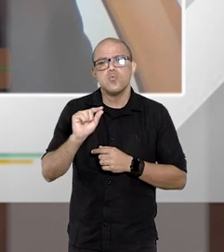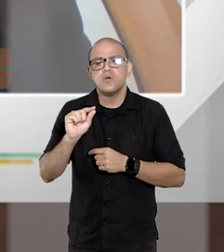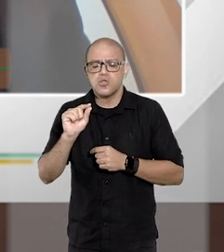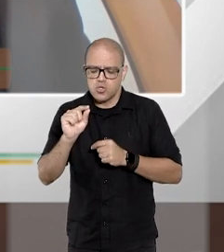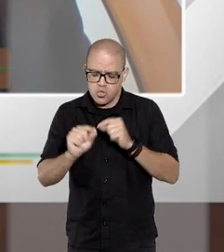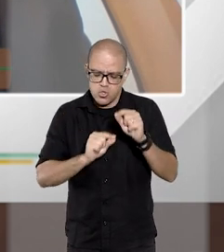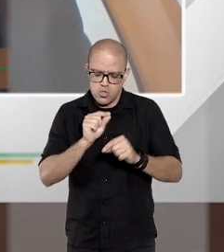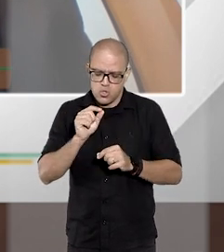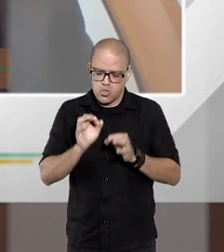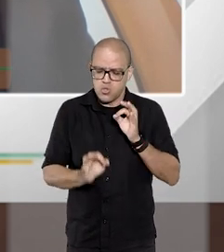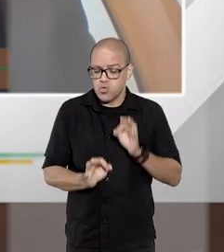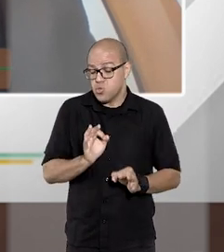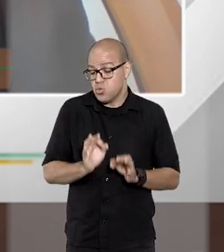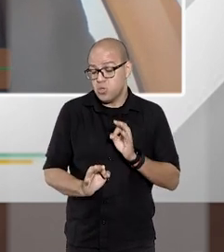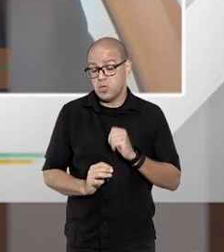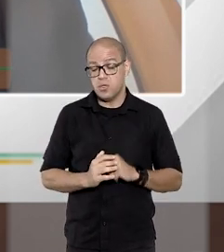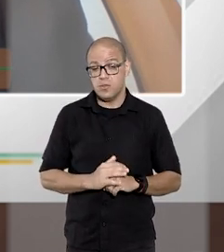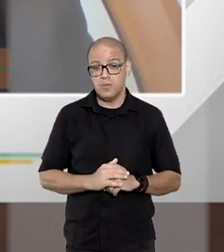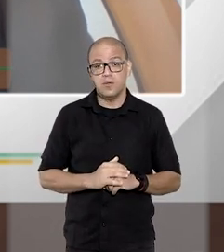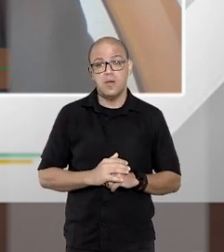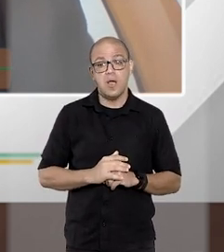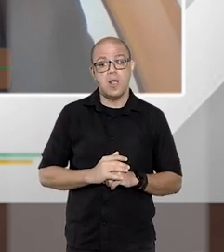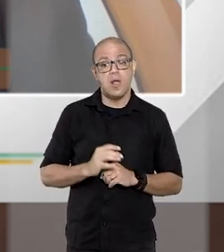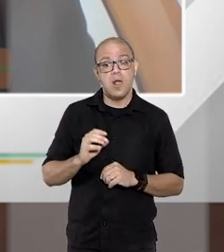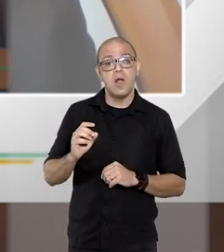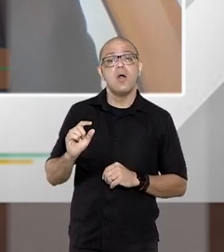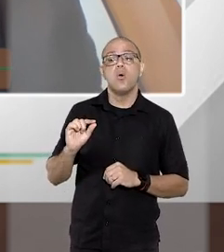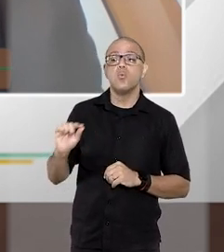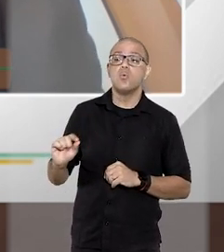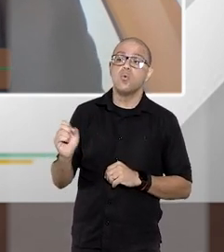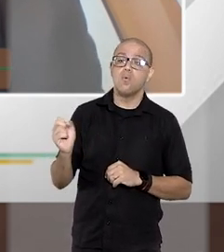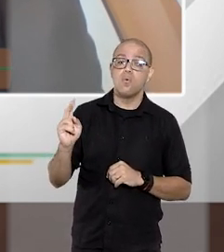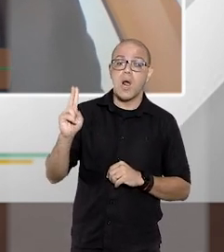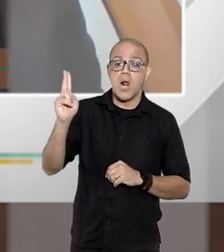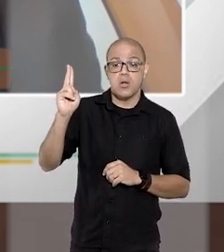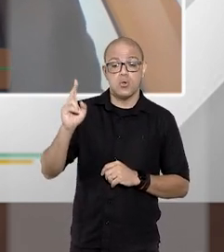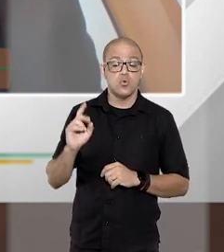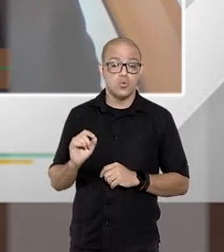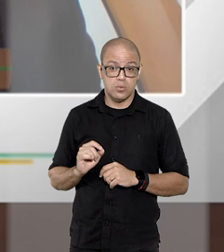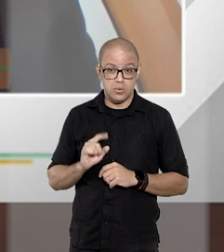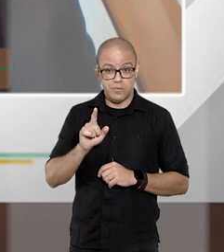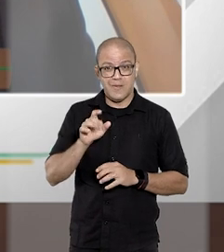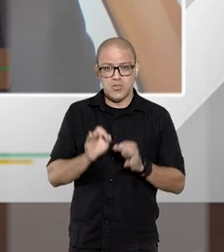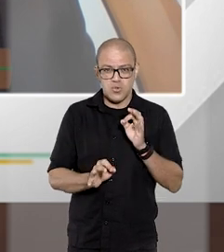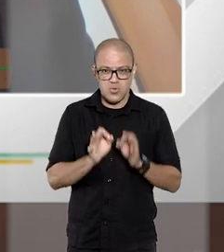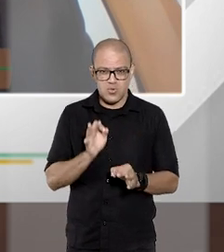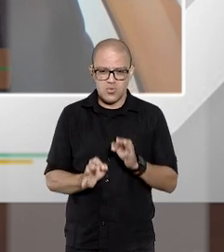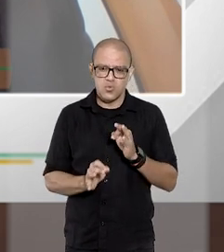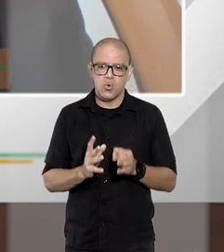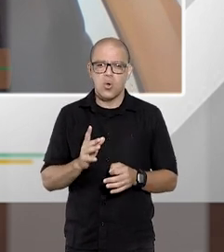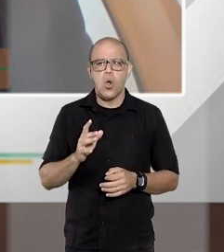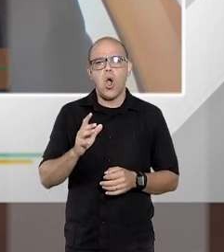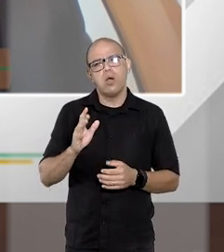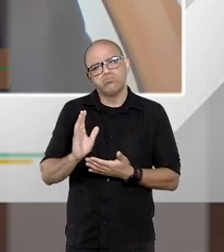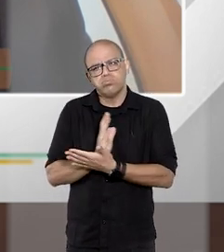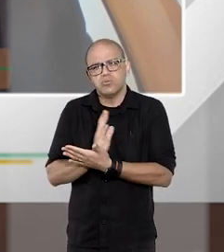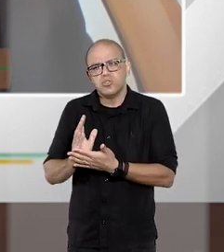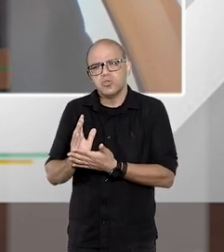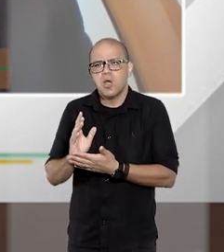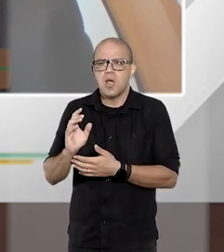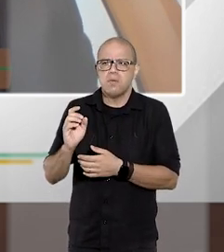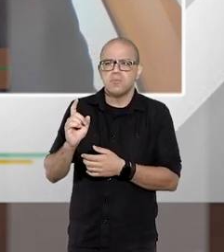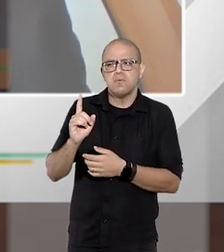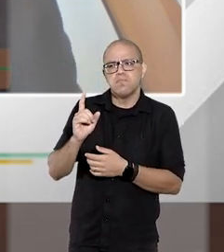seria julgado ou enjuizado, o valor da causa. A Constituição fala dos juizados para julgarem as